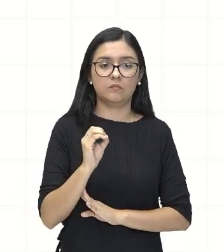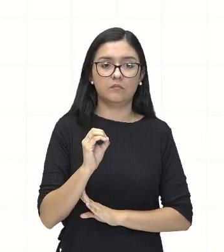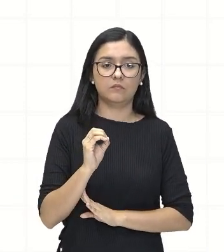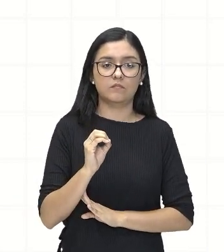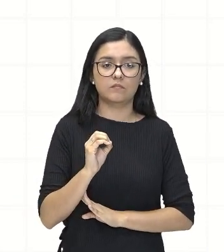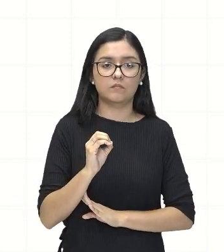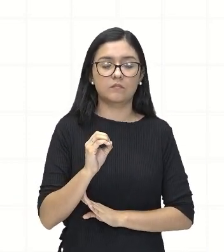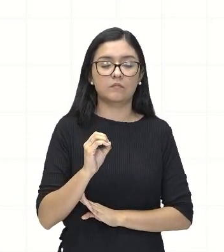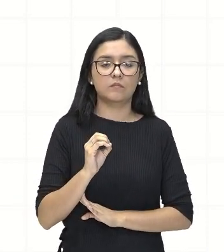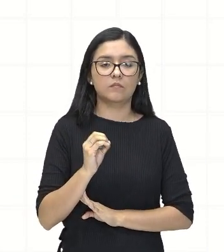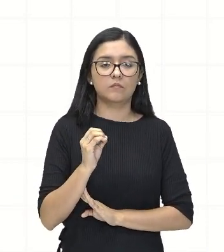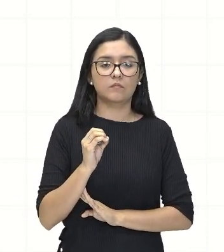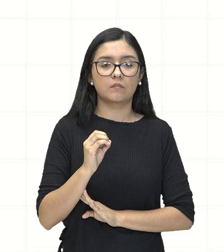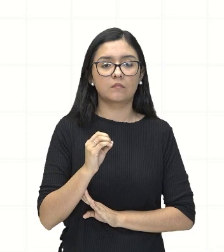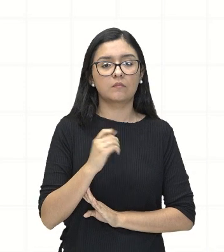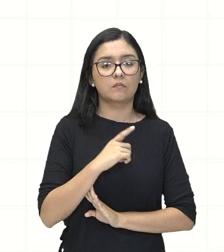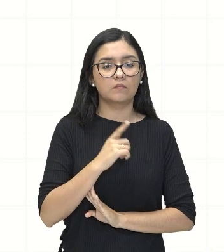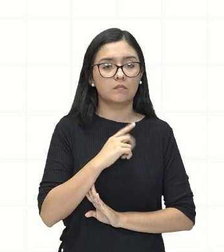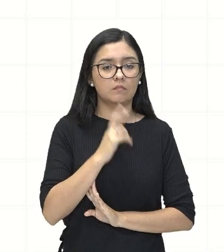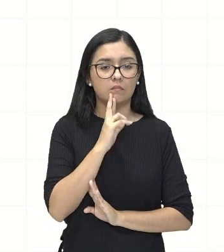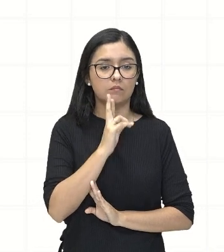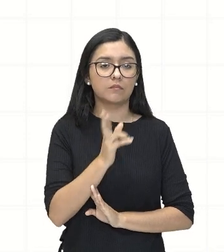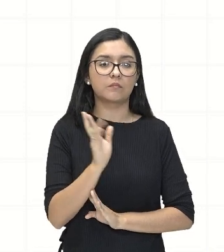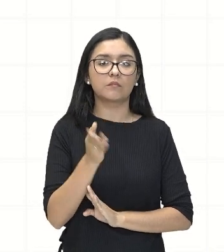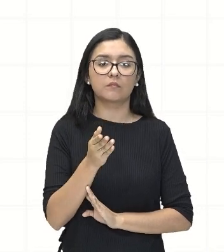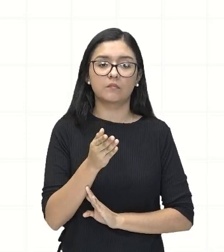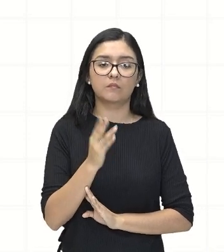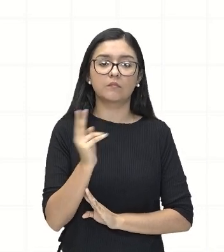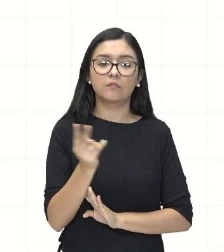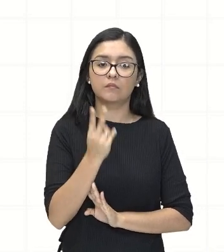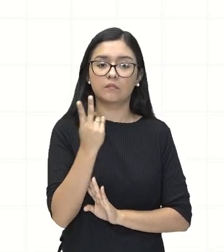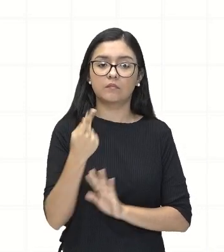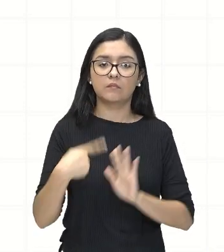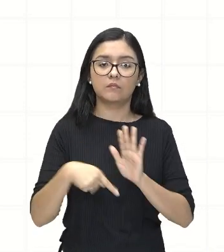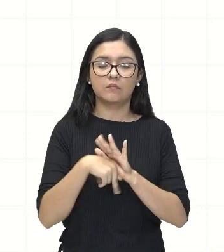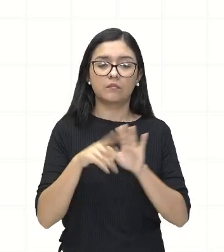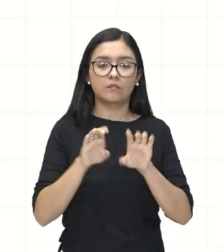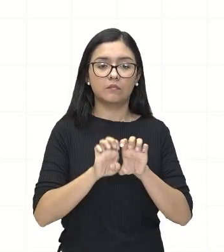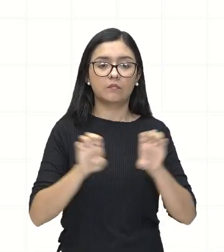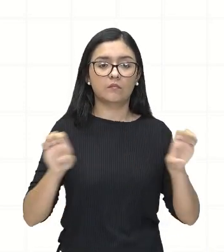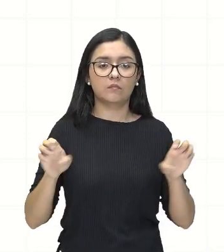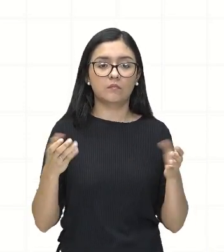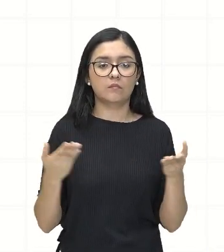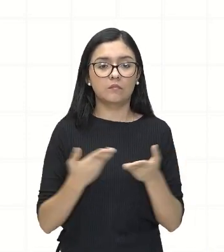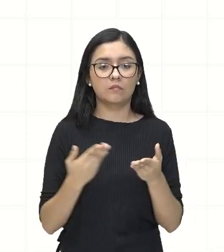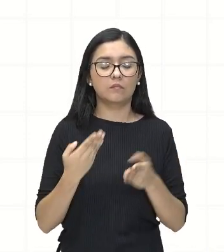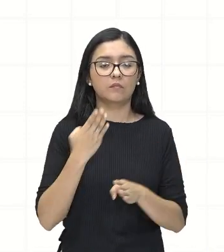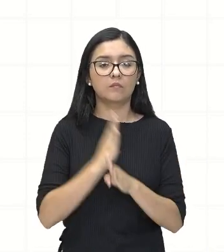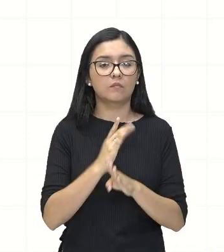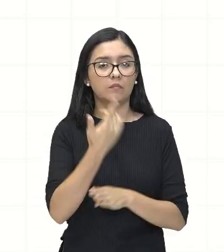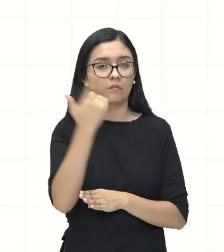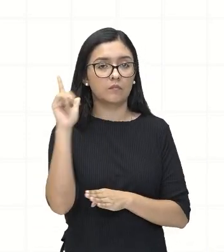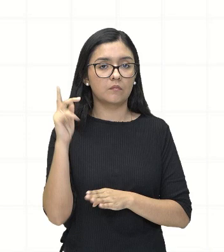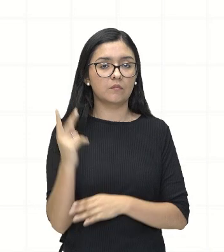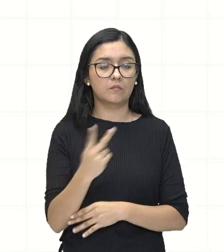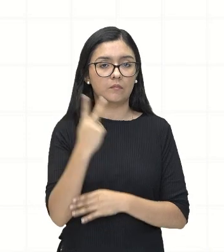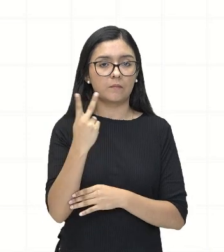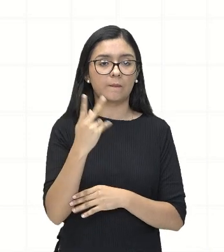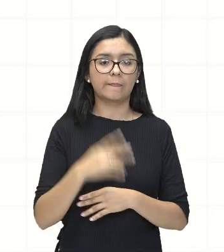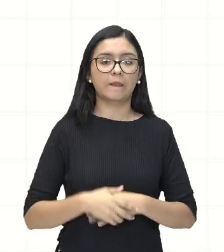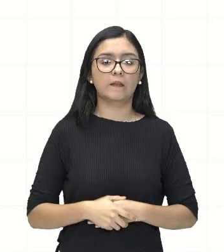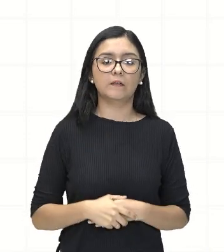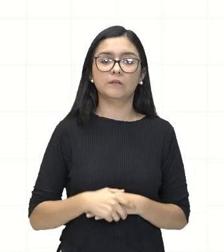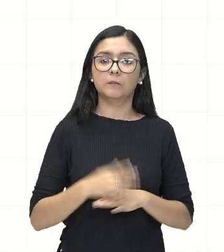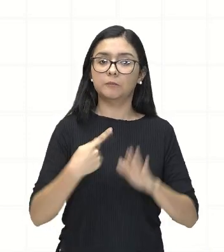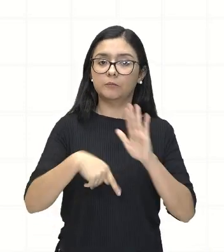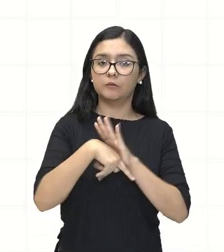Tá? Então, já temos uma resposta, um dos valores, e agora basta encontrarmos o outro valor de